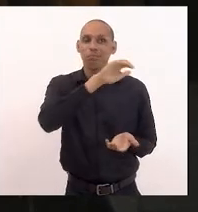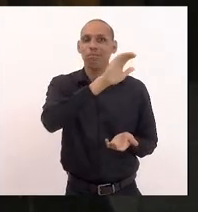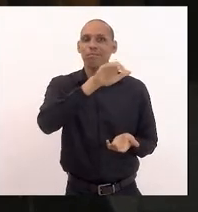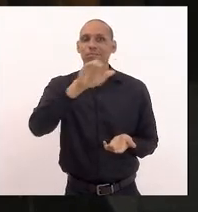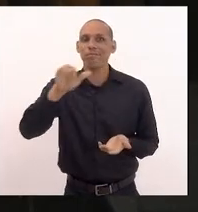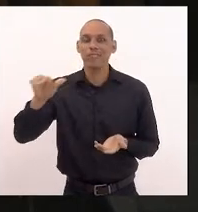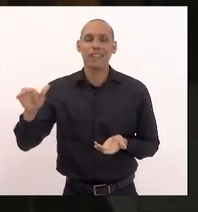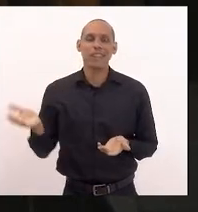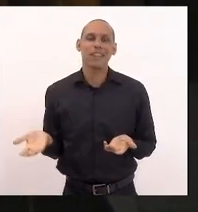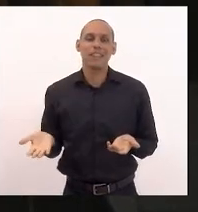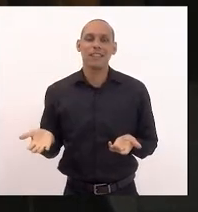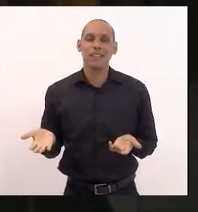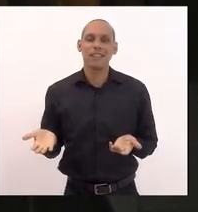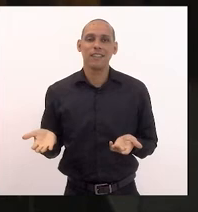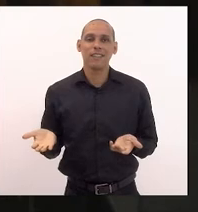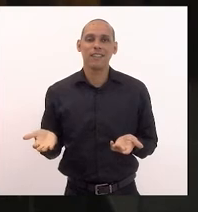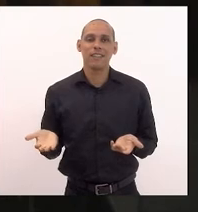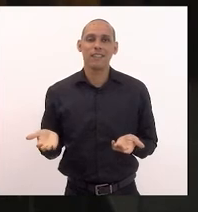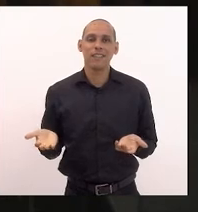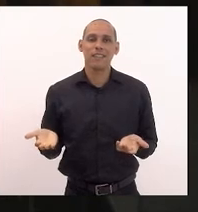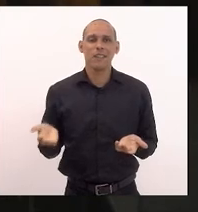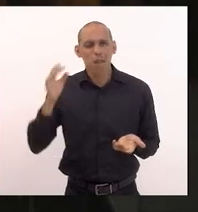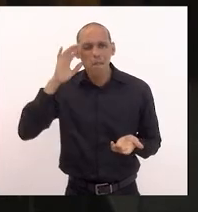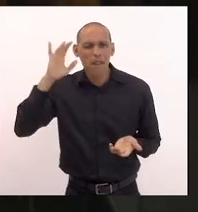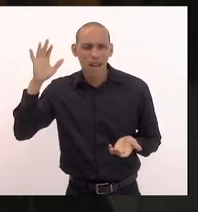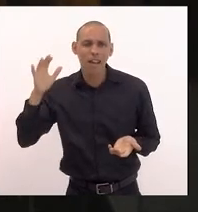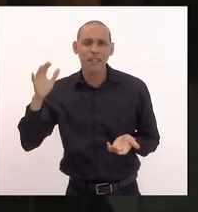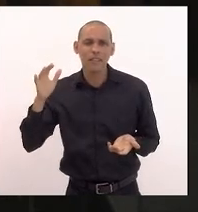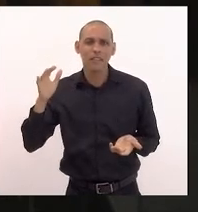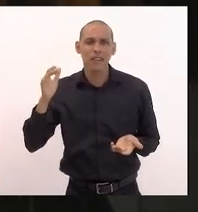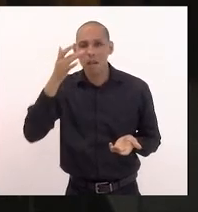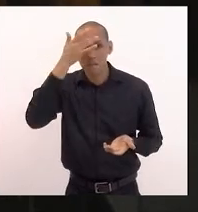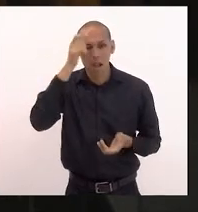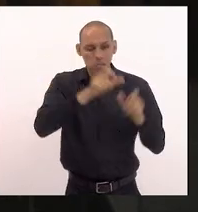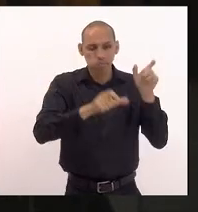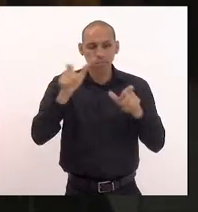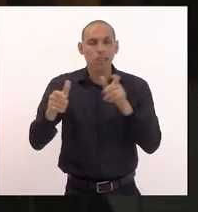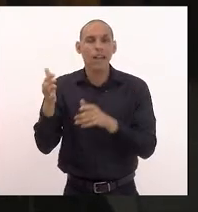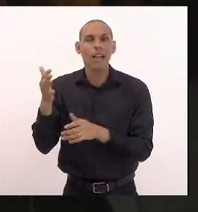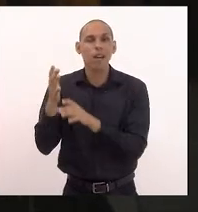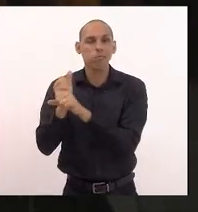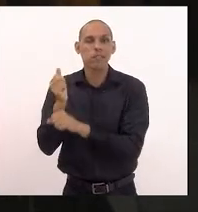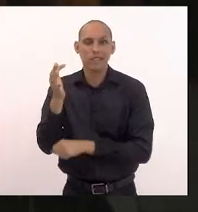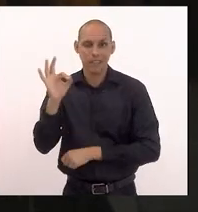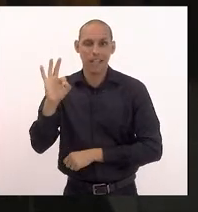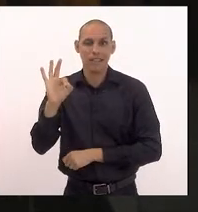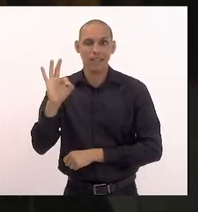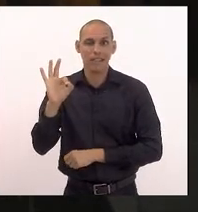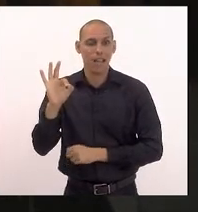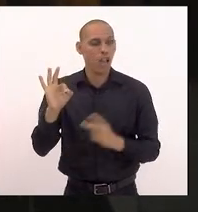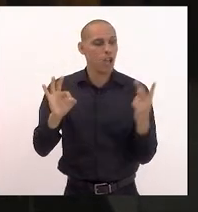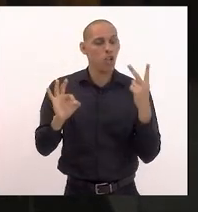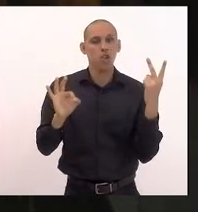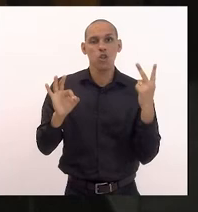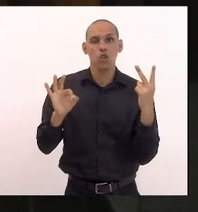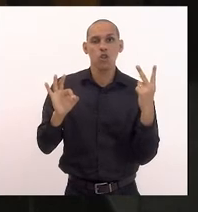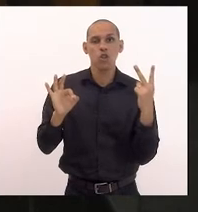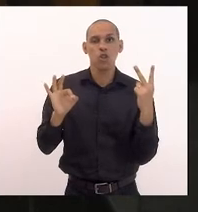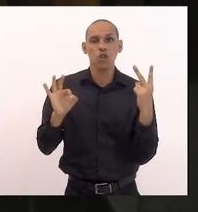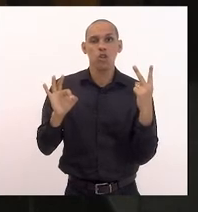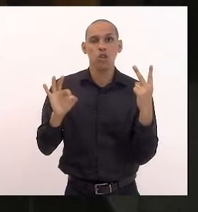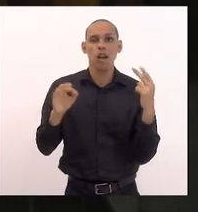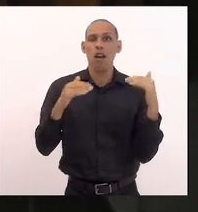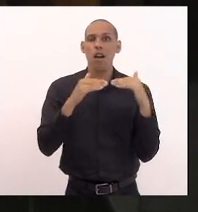pensar em cada 10 pessoas duas ter